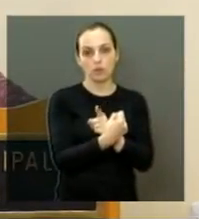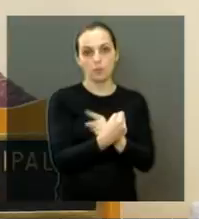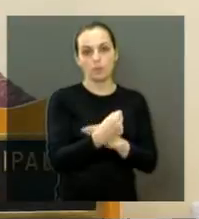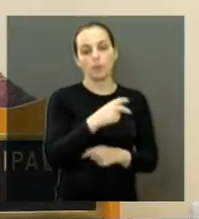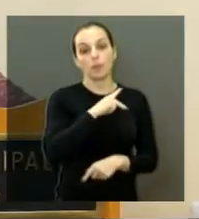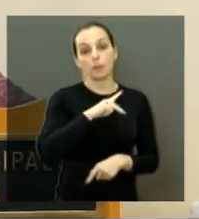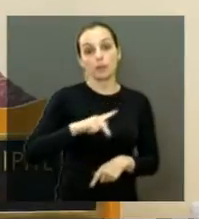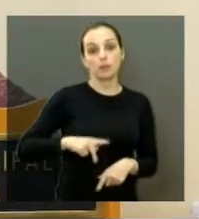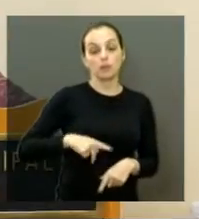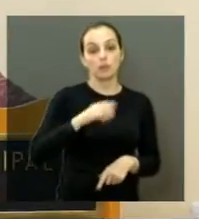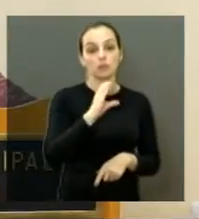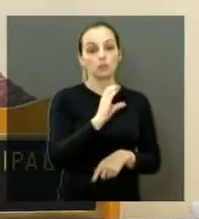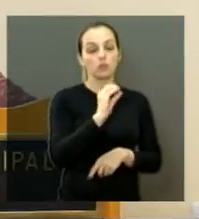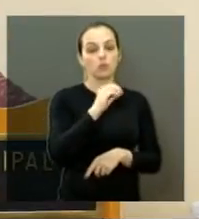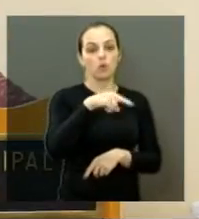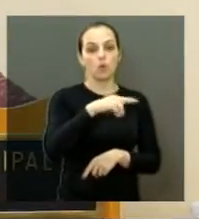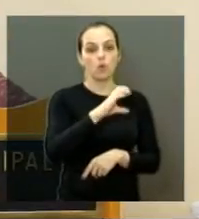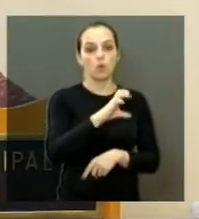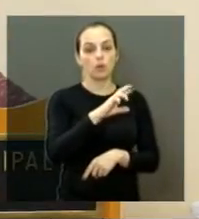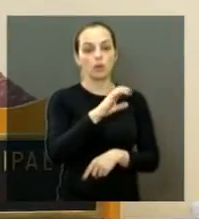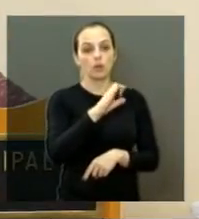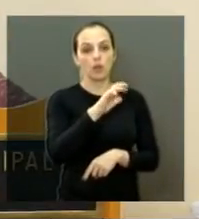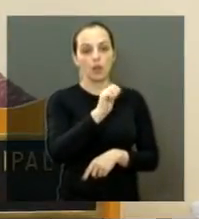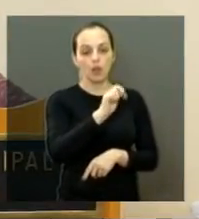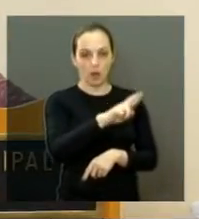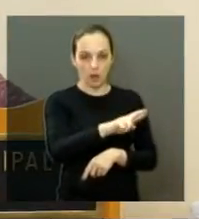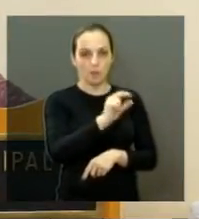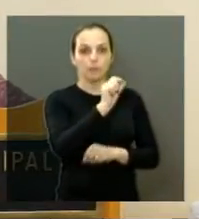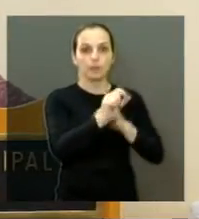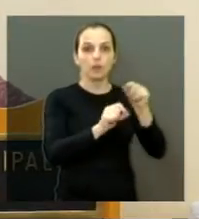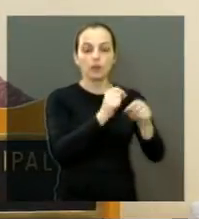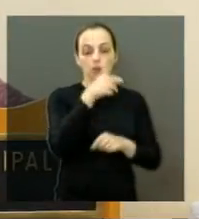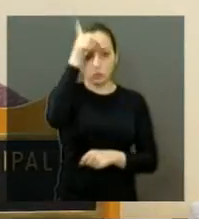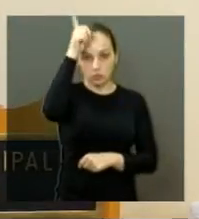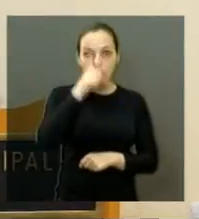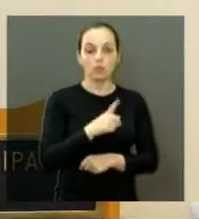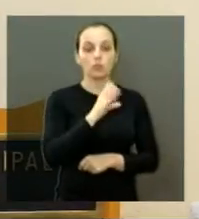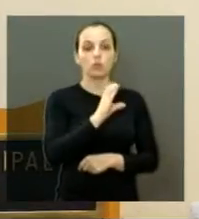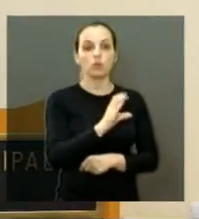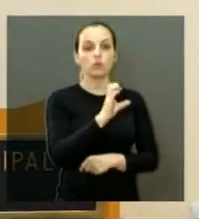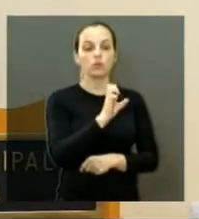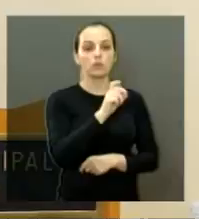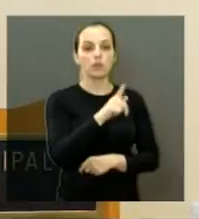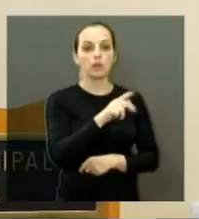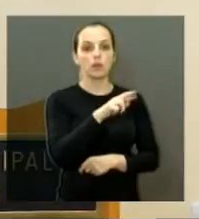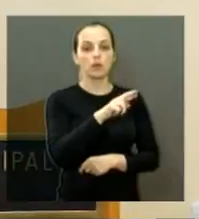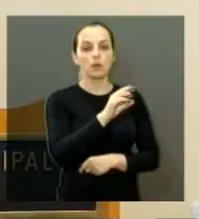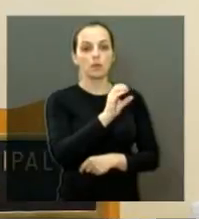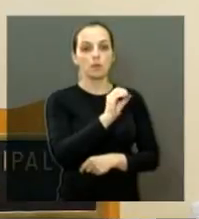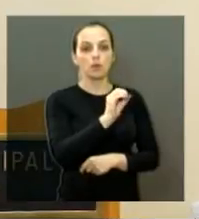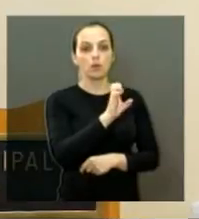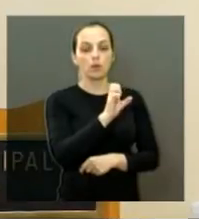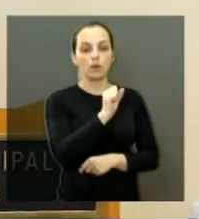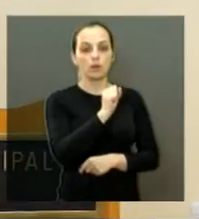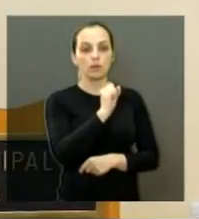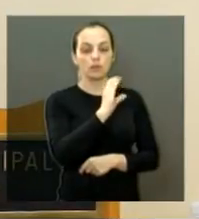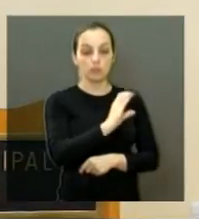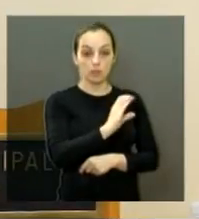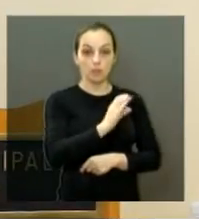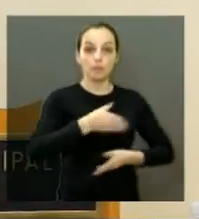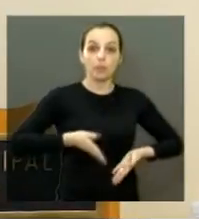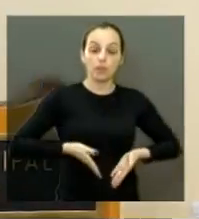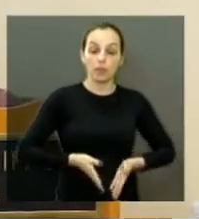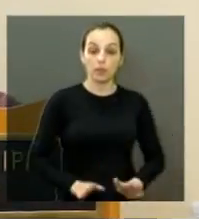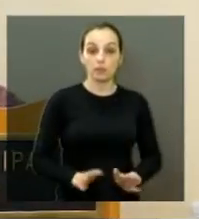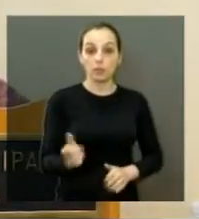Concriar e a diretoria do CEPROESC foi ocupada durante anos por ele. Não nasceu em Araraquara,